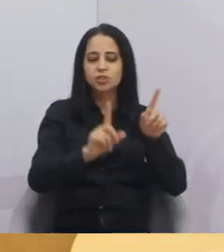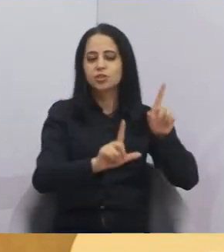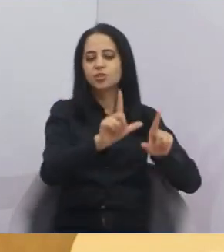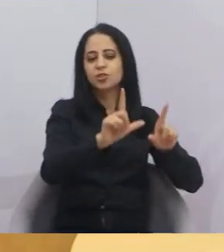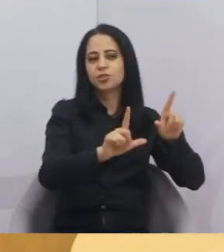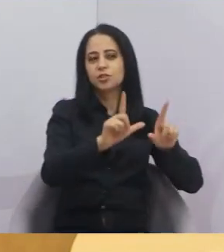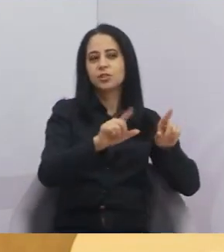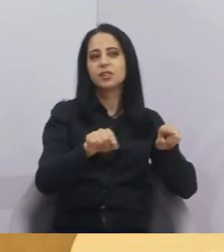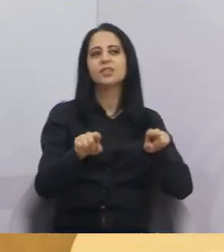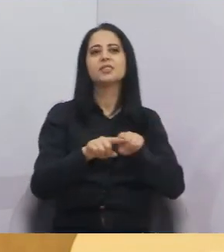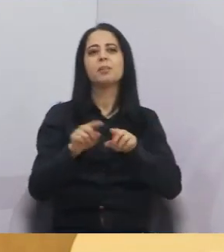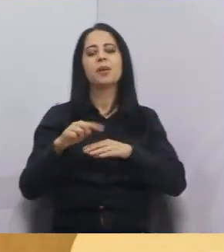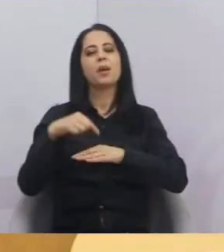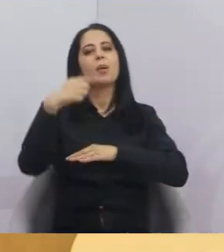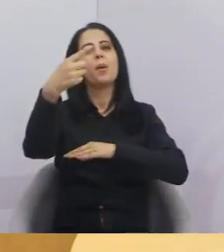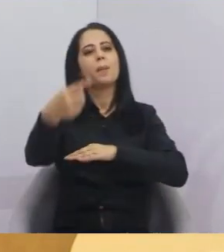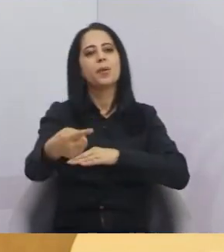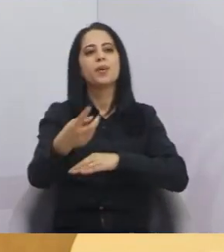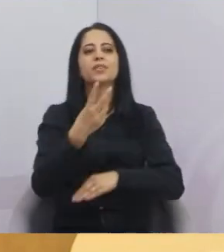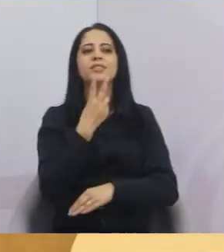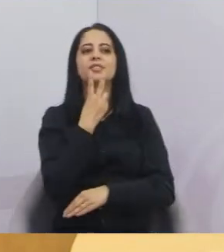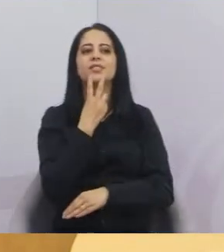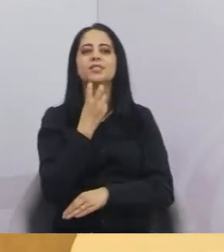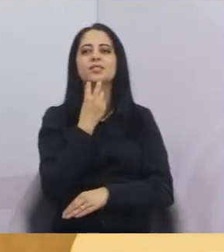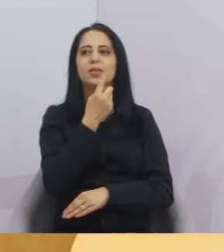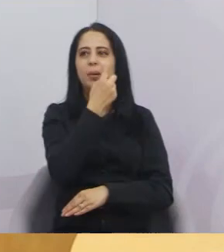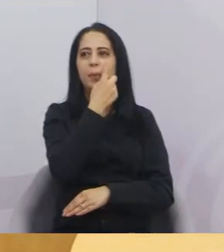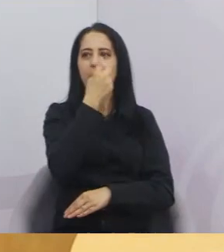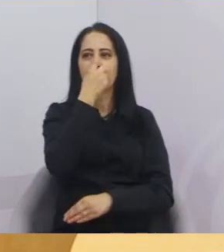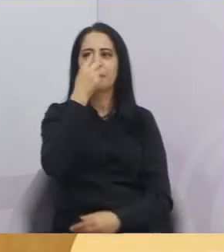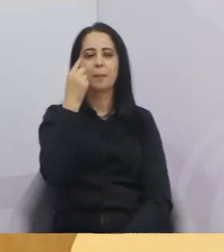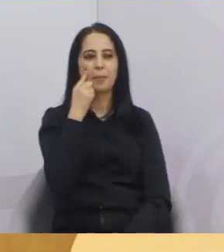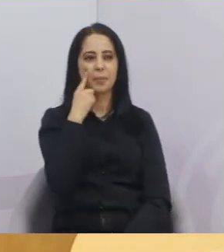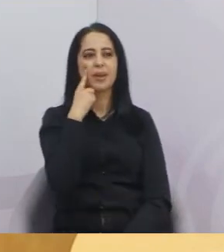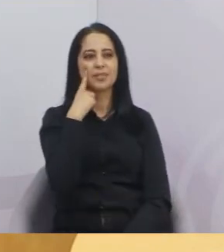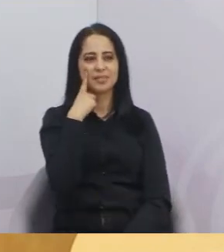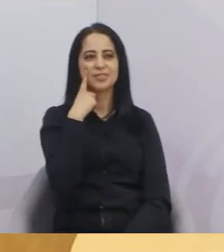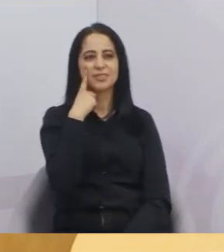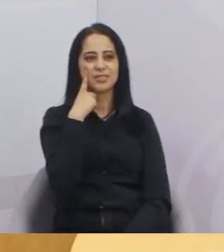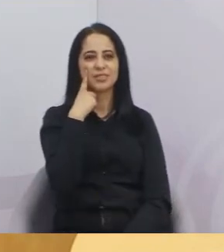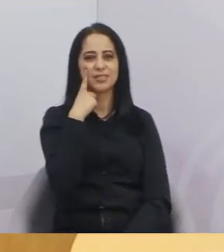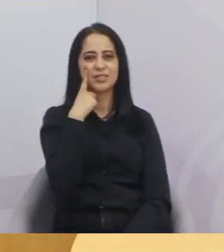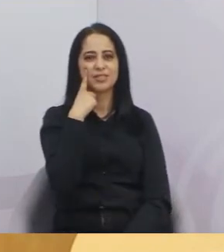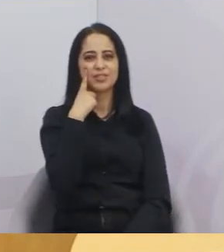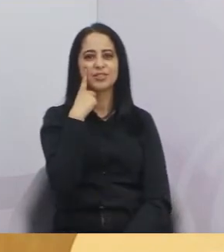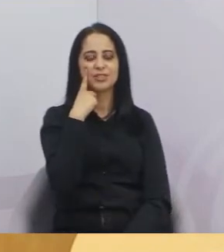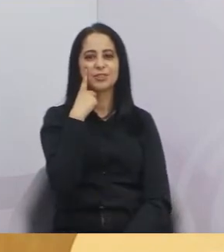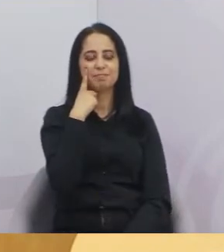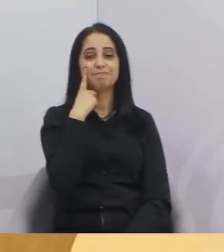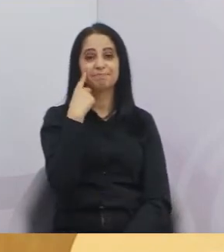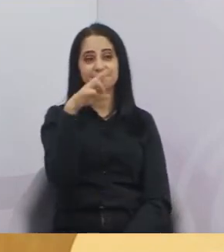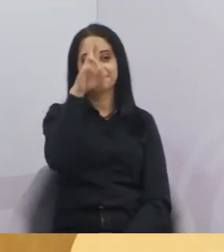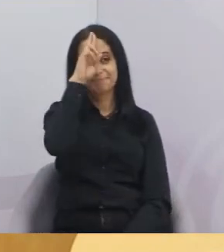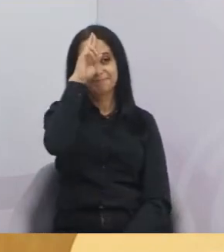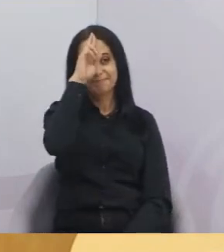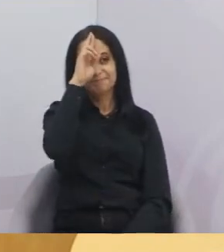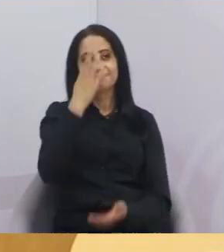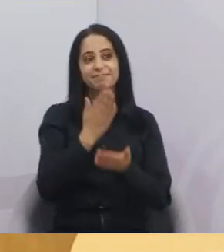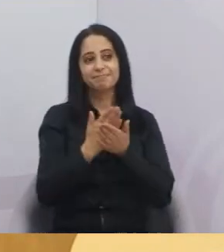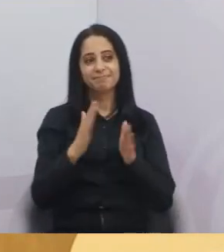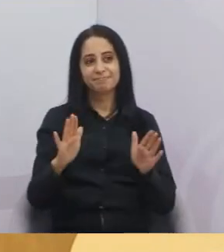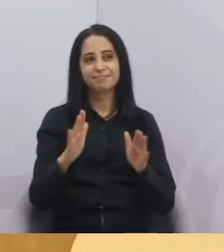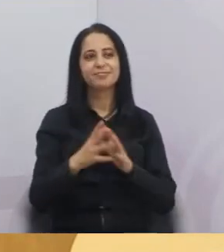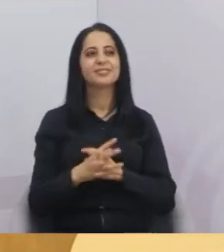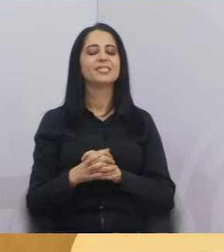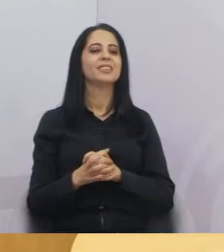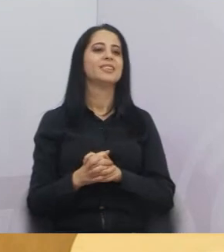próxima a falar aí vai ser o Valmi, meia-noite, não Valmi? É o dia seguinte, daqui a pouco já é um bom dia a todos, e obrigado